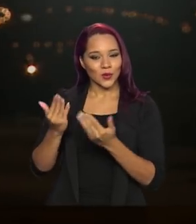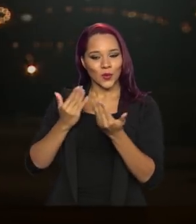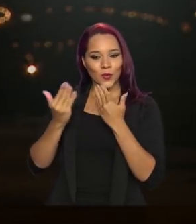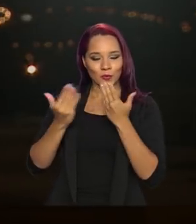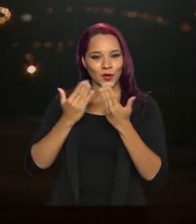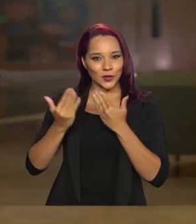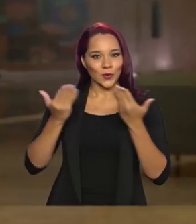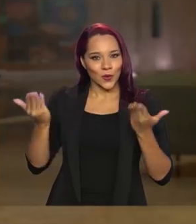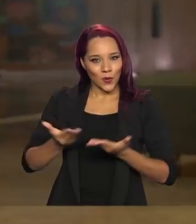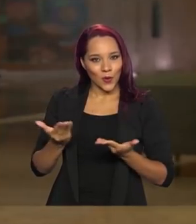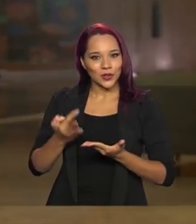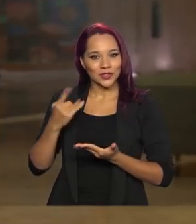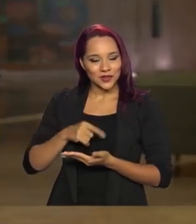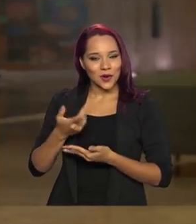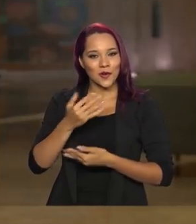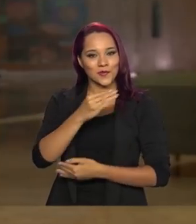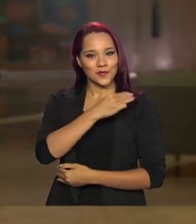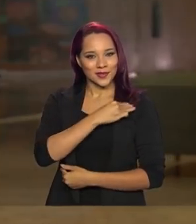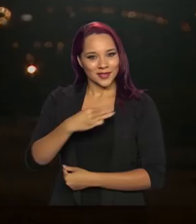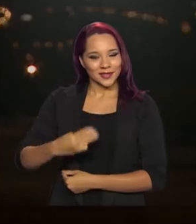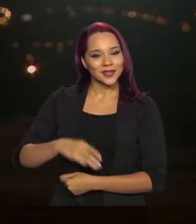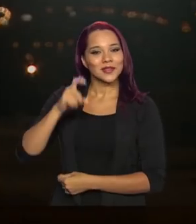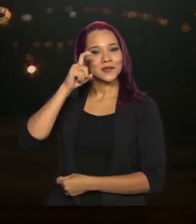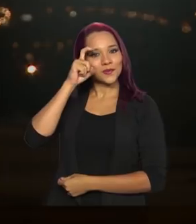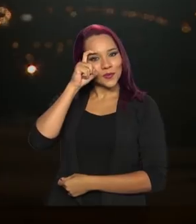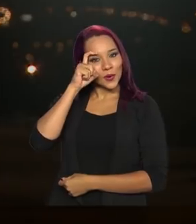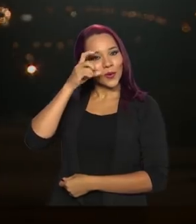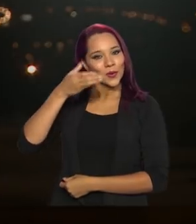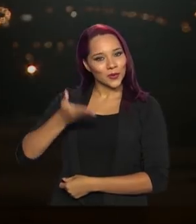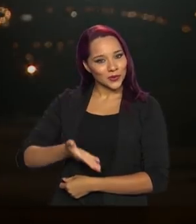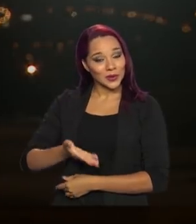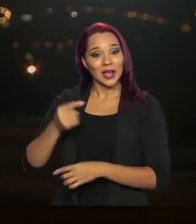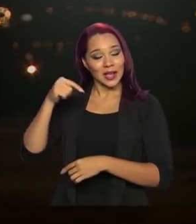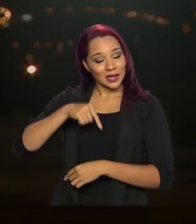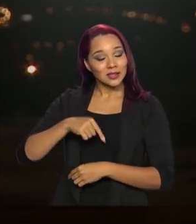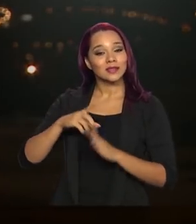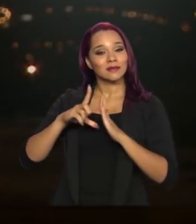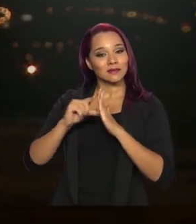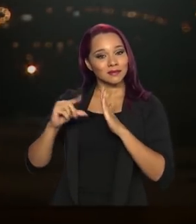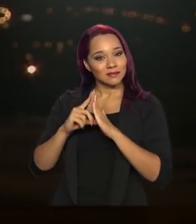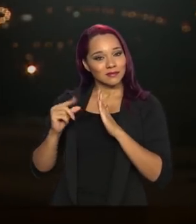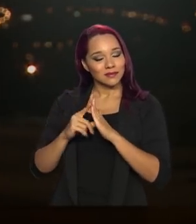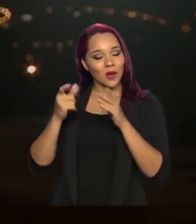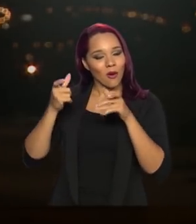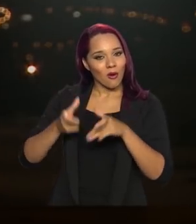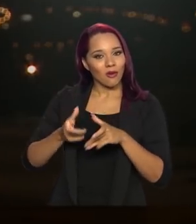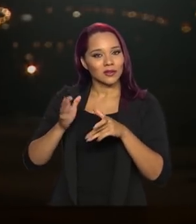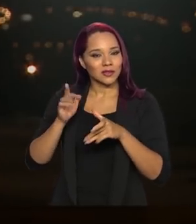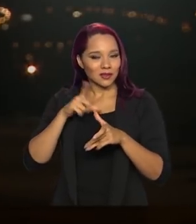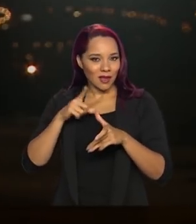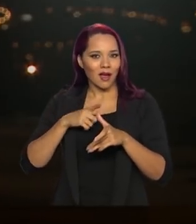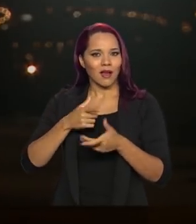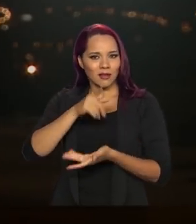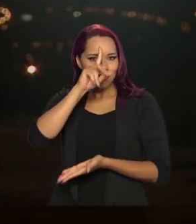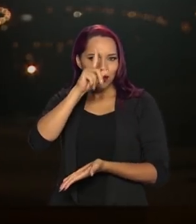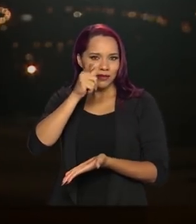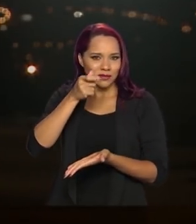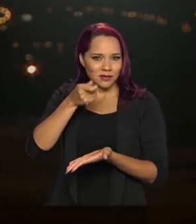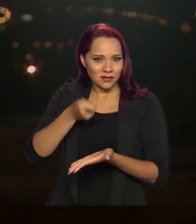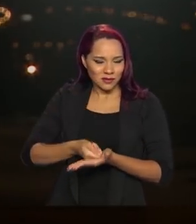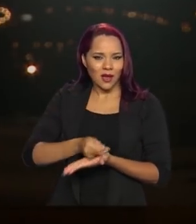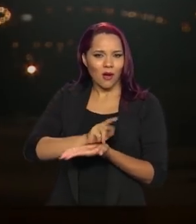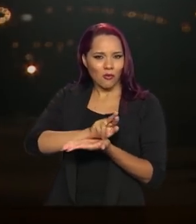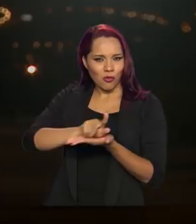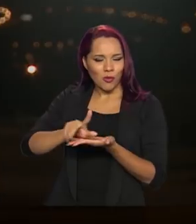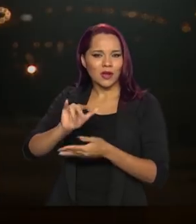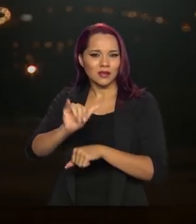aqui no Brasil em Pauta com o ministro Sérgio Moro, aqui no Palácio do Planalto, onde estão sendo tomadas todas